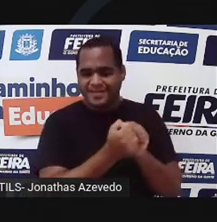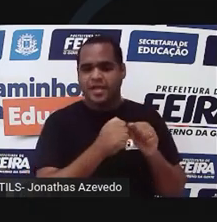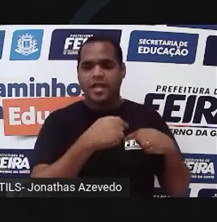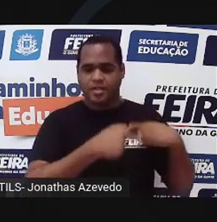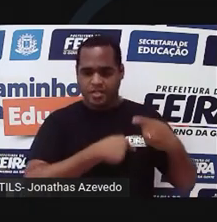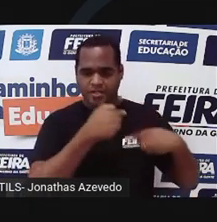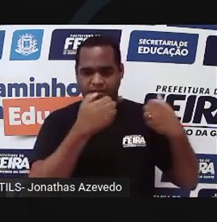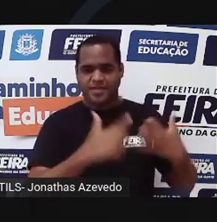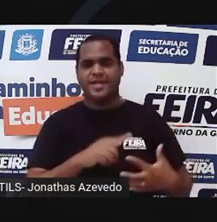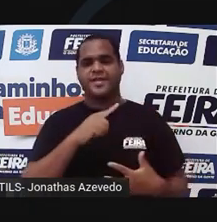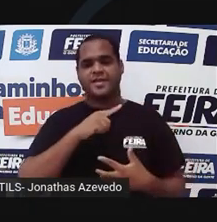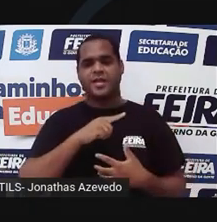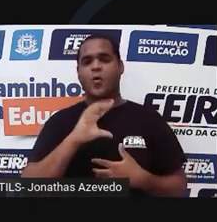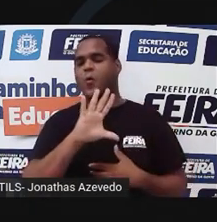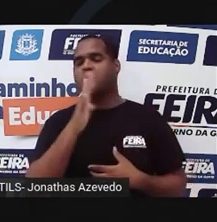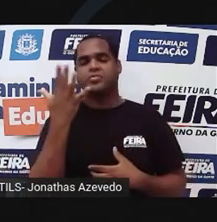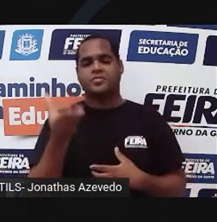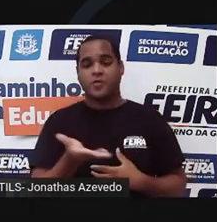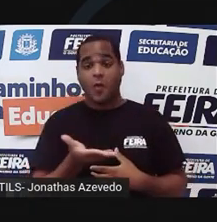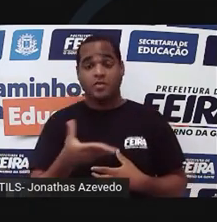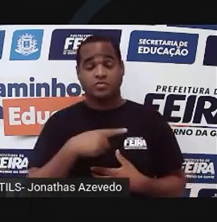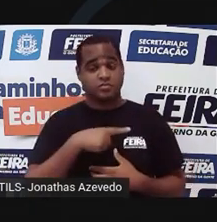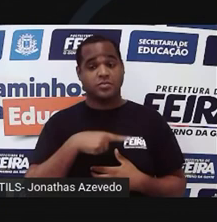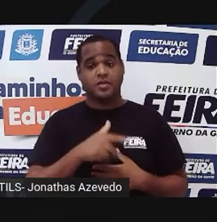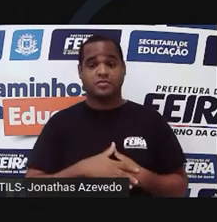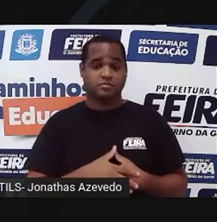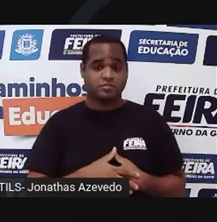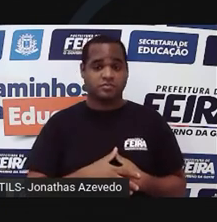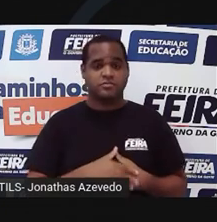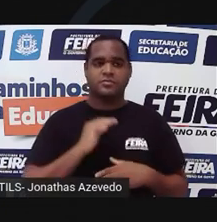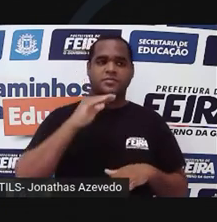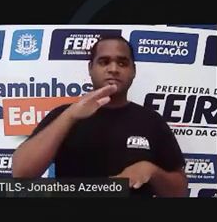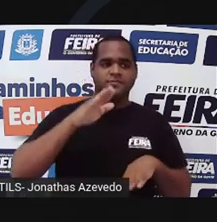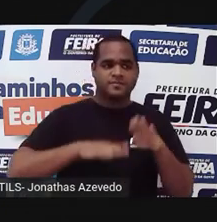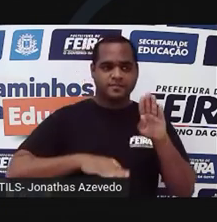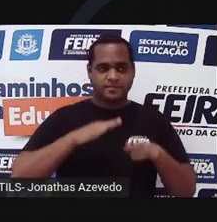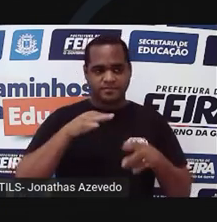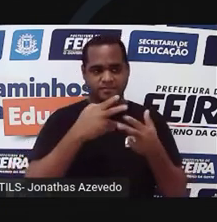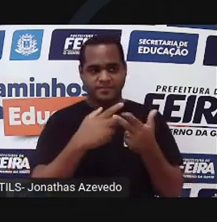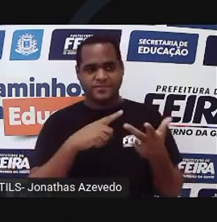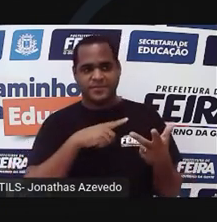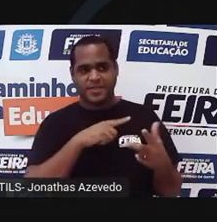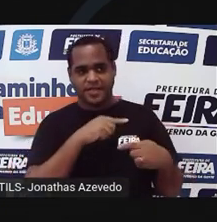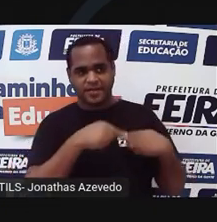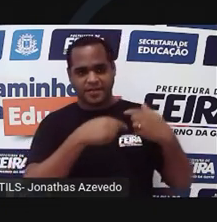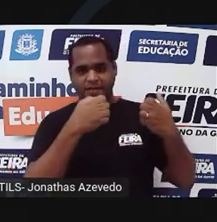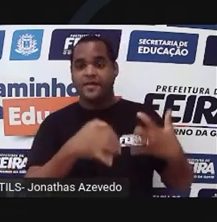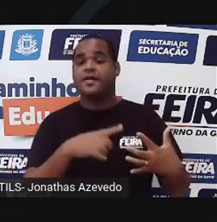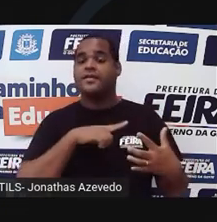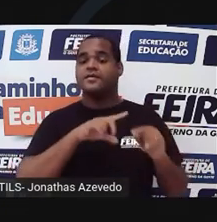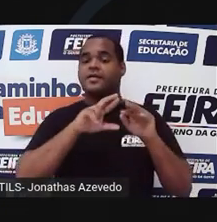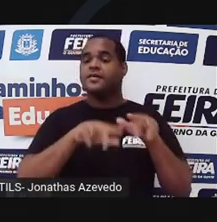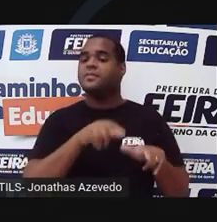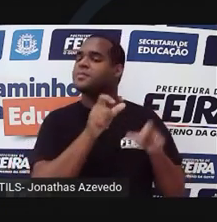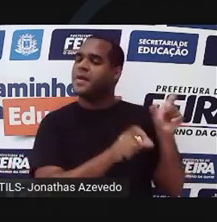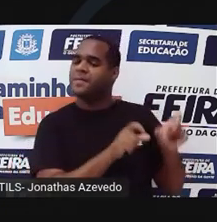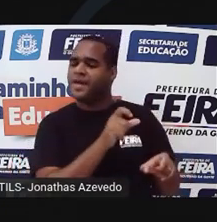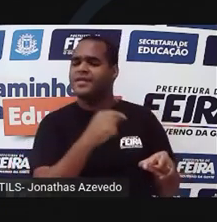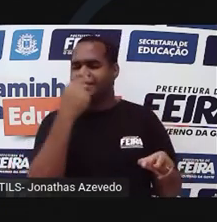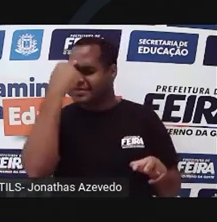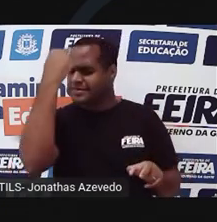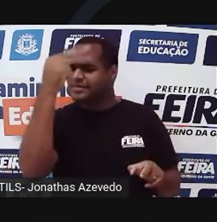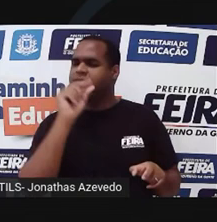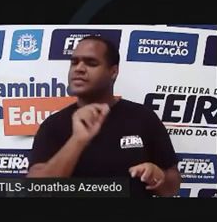isso sabemos hoje. Variabilidade. Essa variabilidade, devido à seleção do ambiente, há uma redução nessa variabilidade.